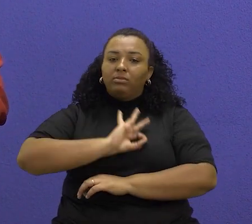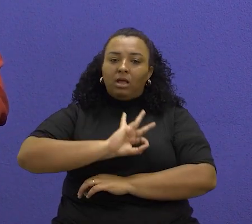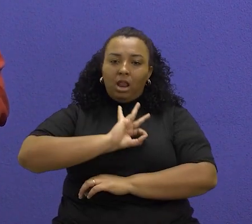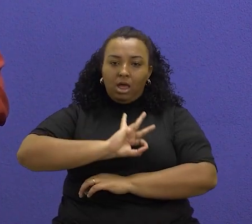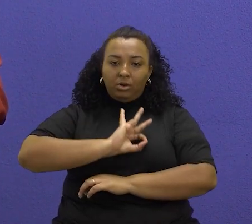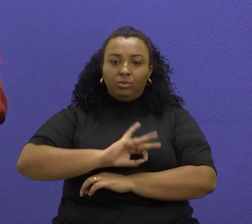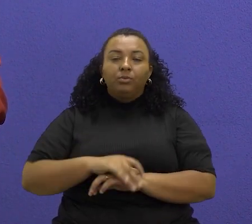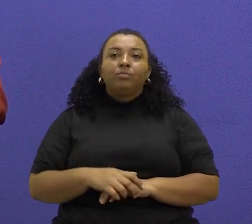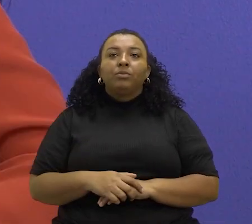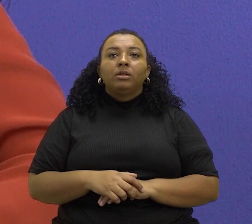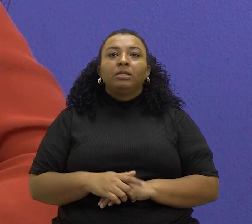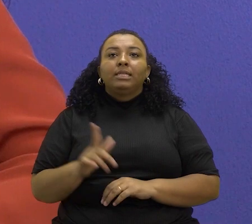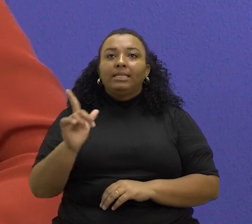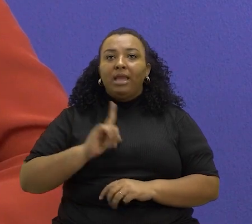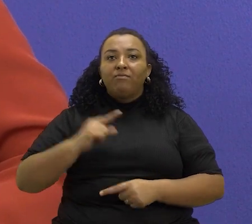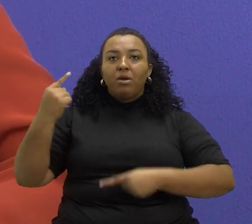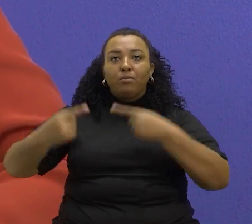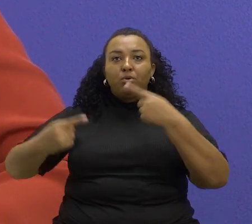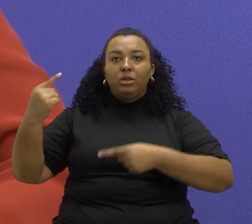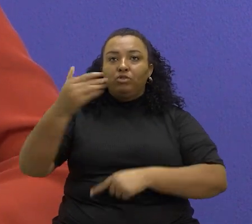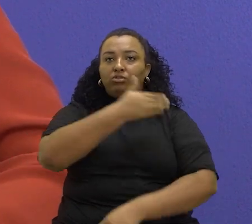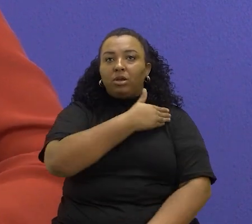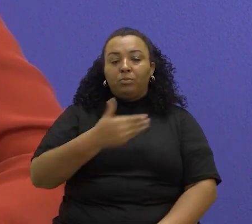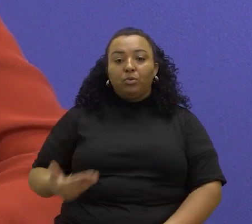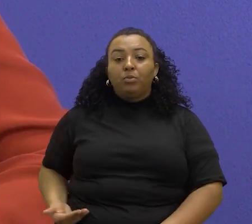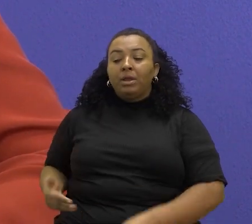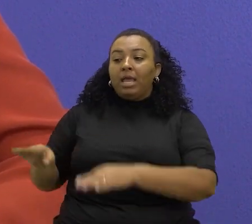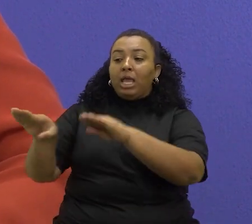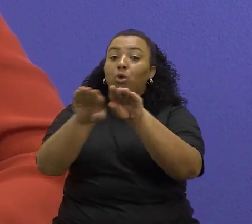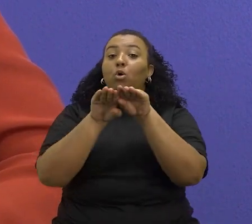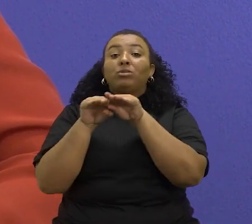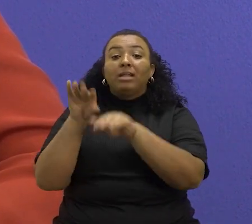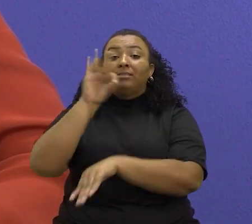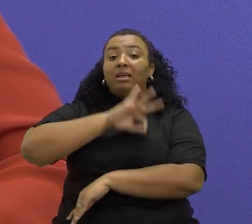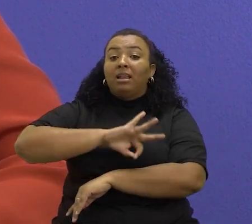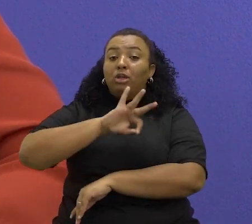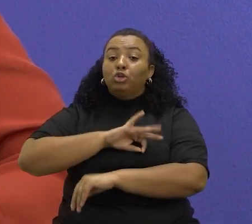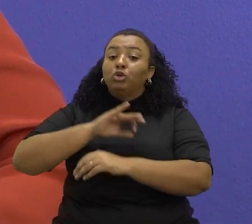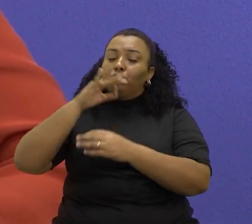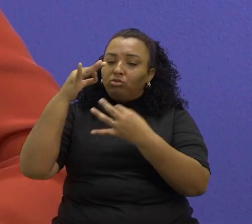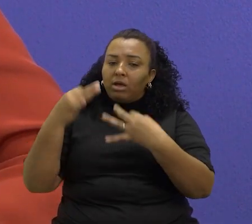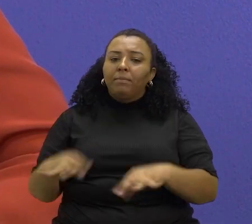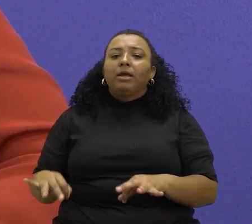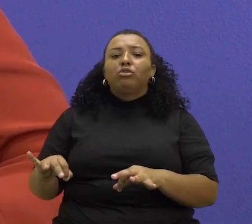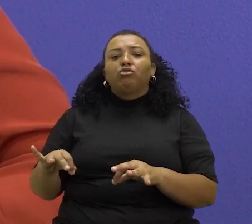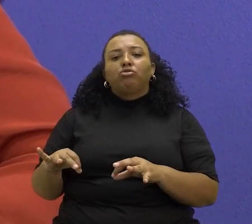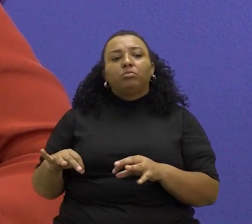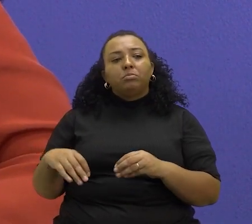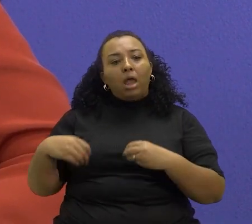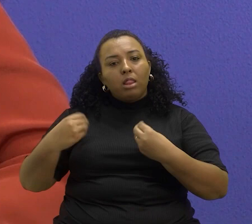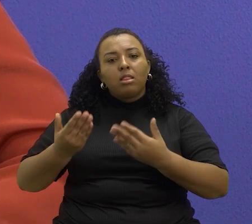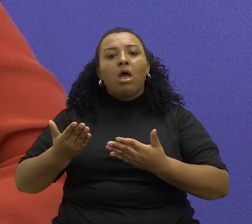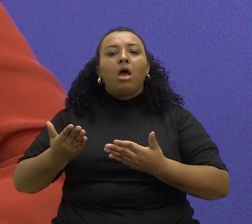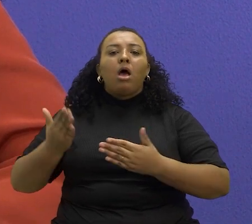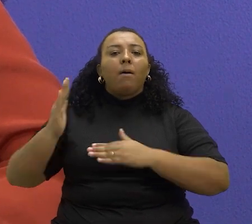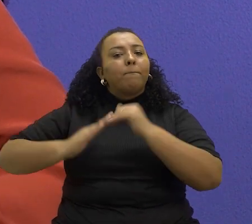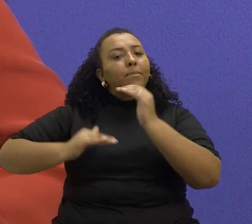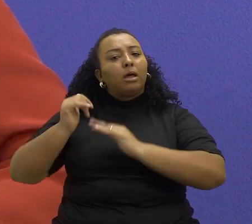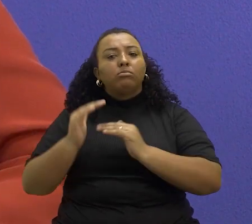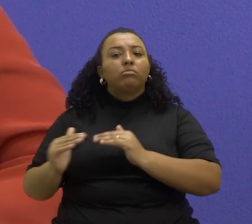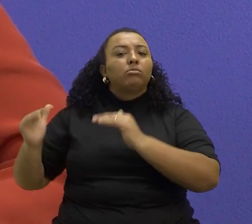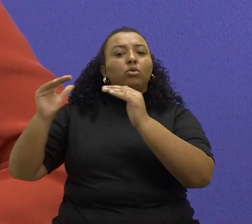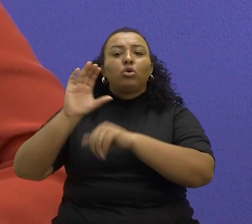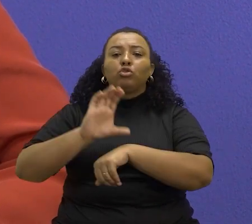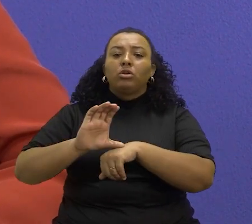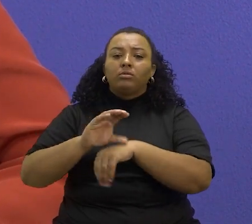das condições salariais. Se estabeleceu uma política pública de igualdade salarial, justamente para dar efetividade ao que a